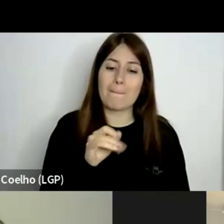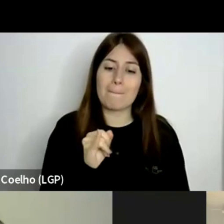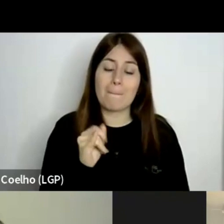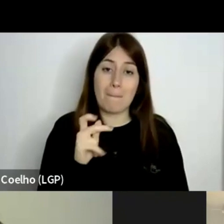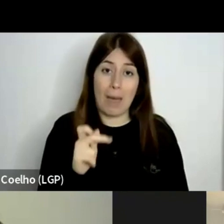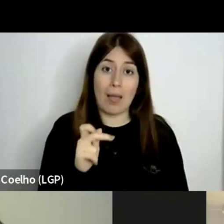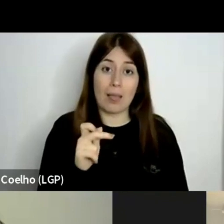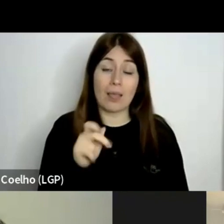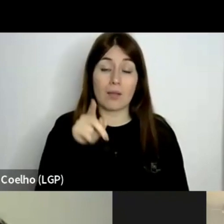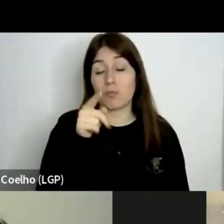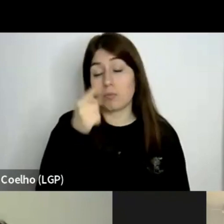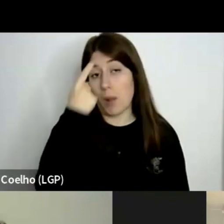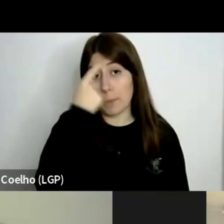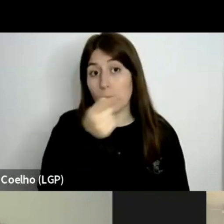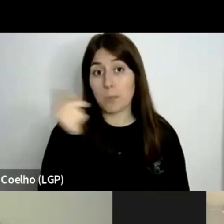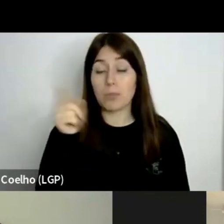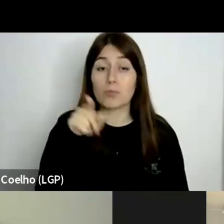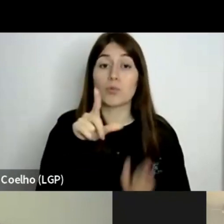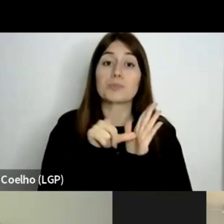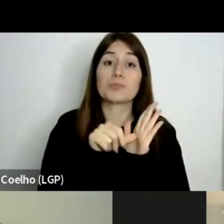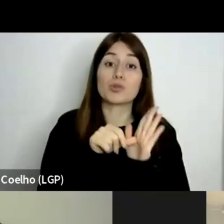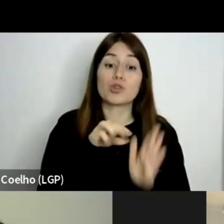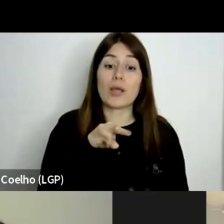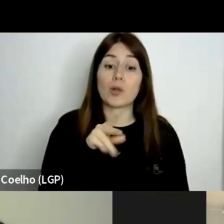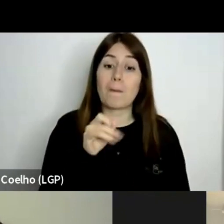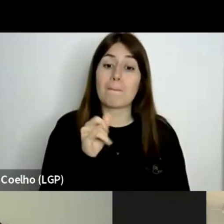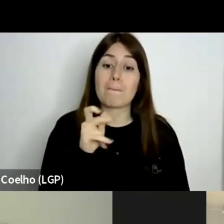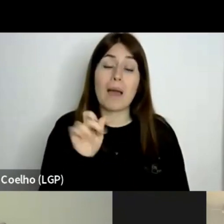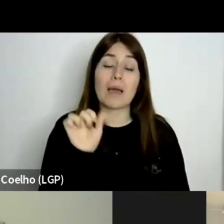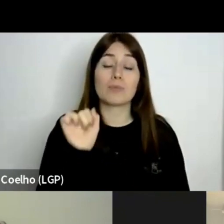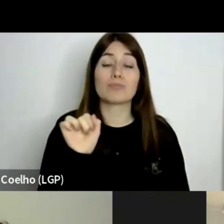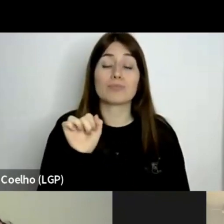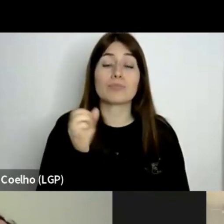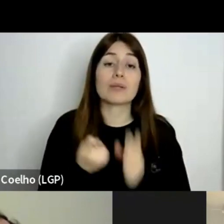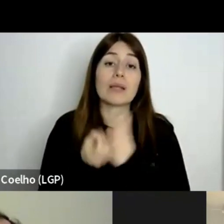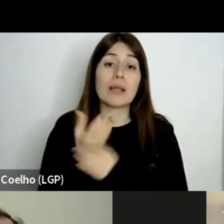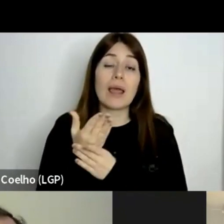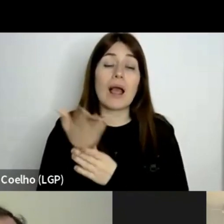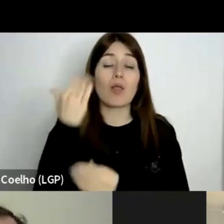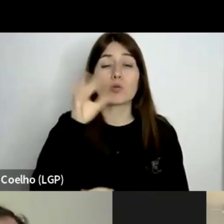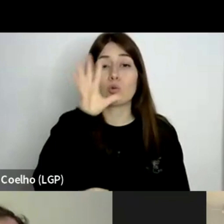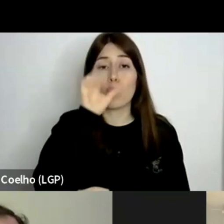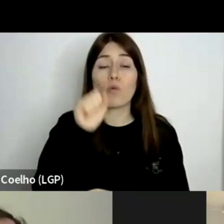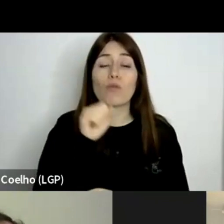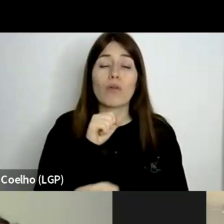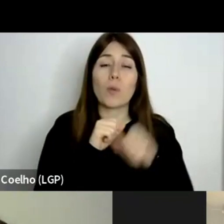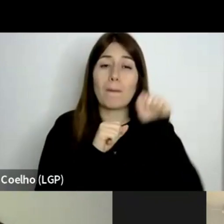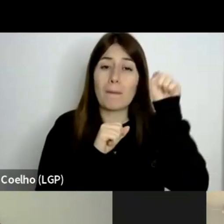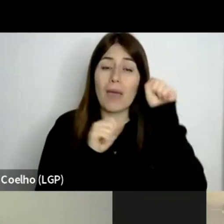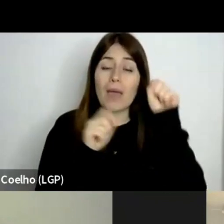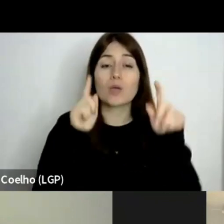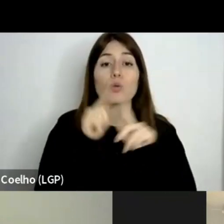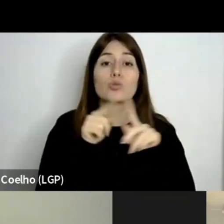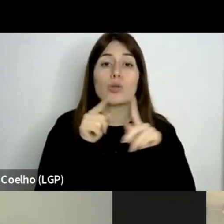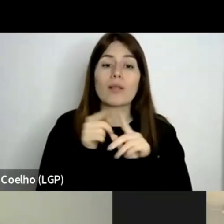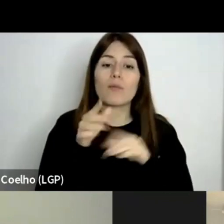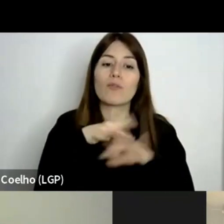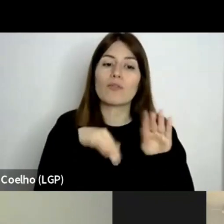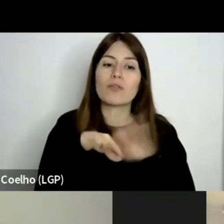projeto que se desenvolveu no governo, PS, para fazer a formação contínua de professores,